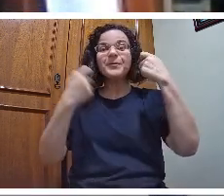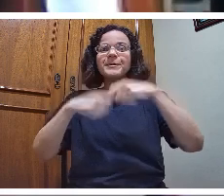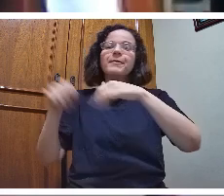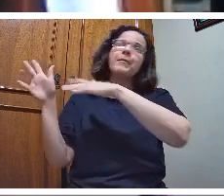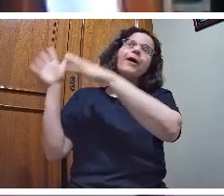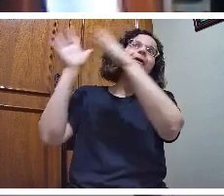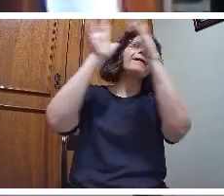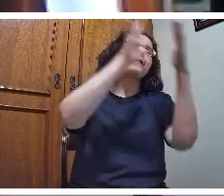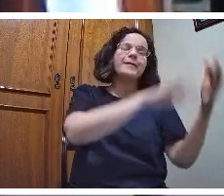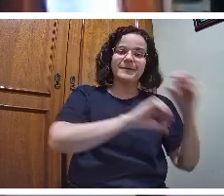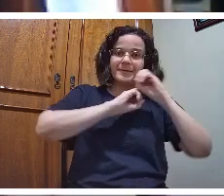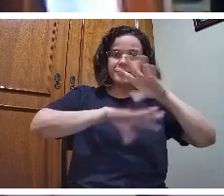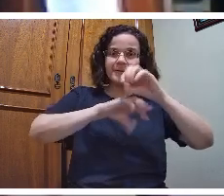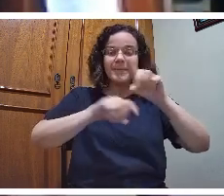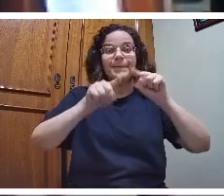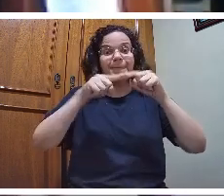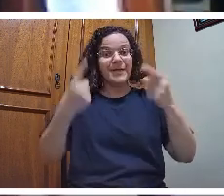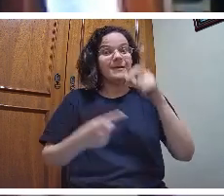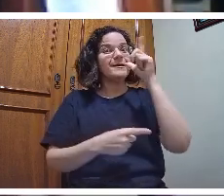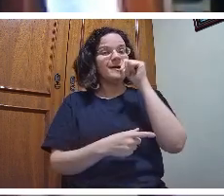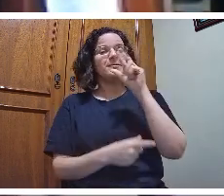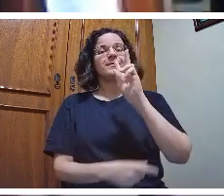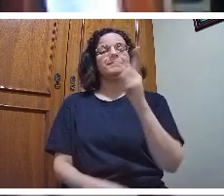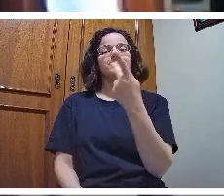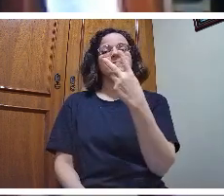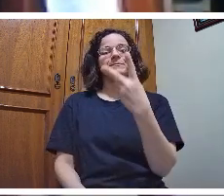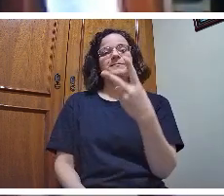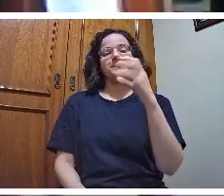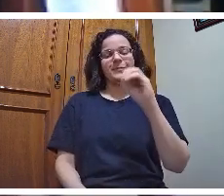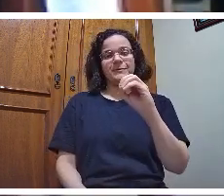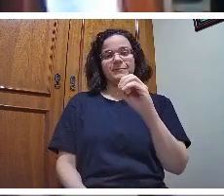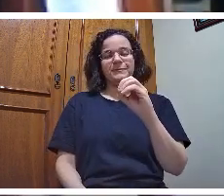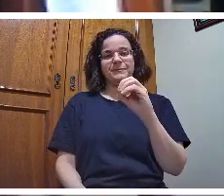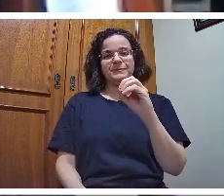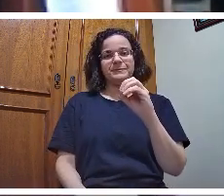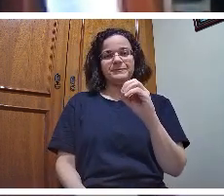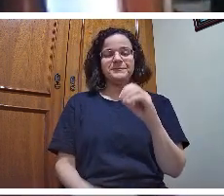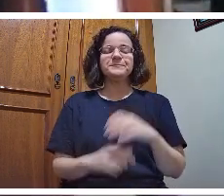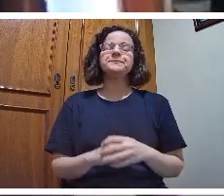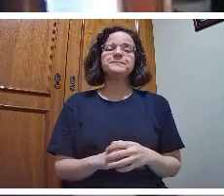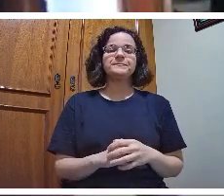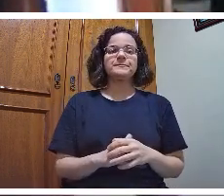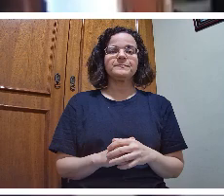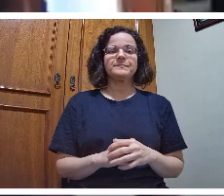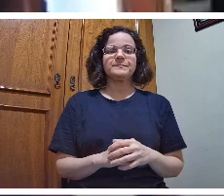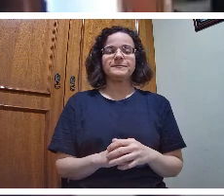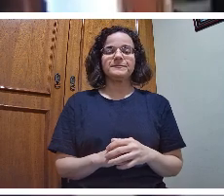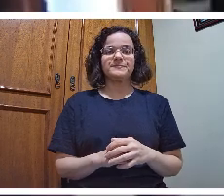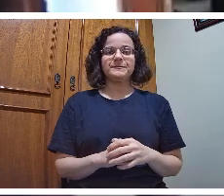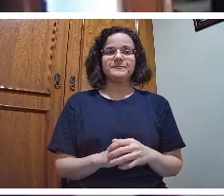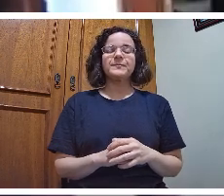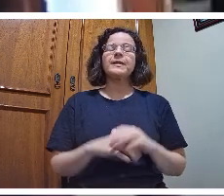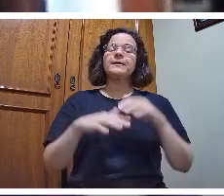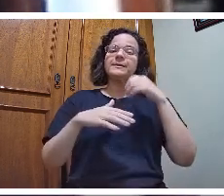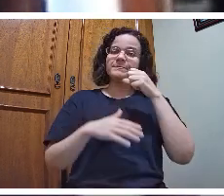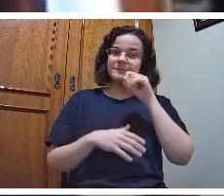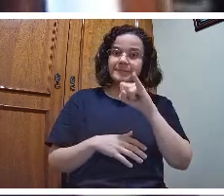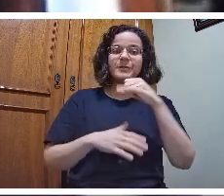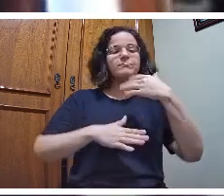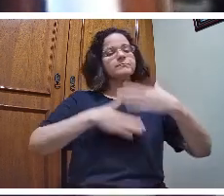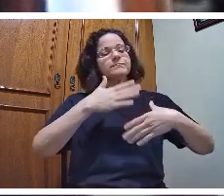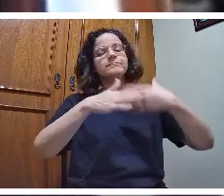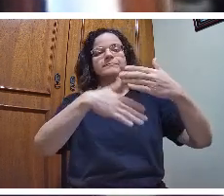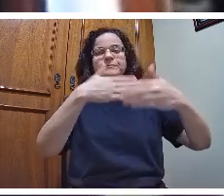H2O. Por enquanto. Quando a ciência avançar mais, poderemos ter outra fórmula.